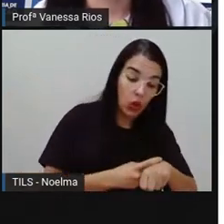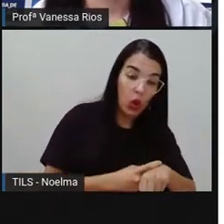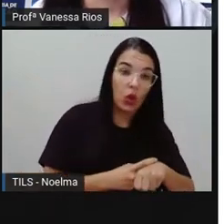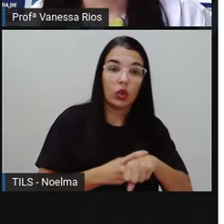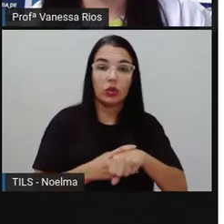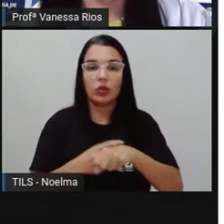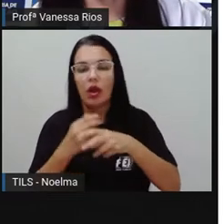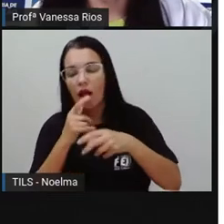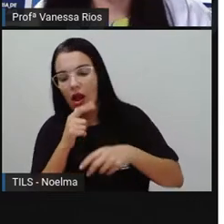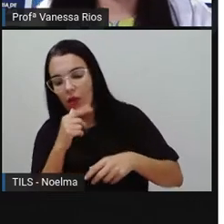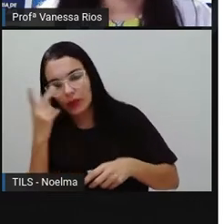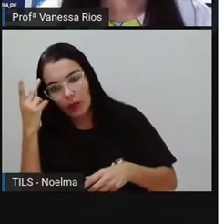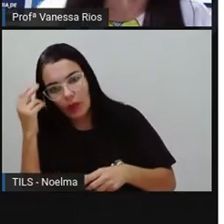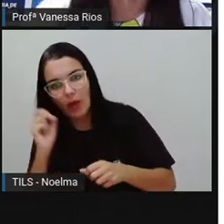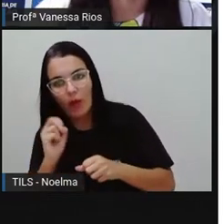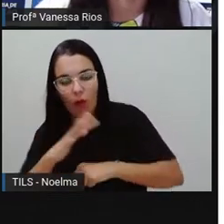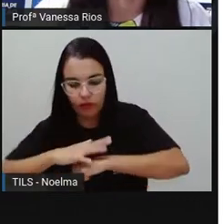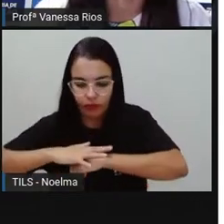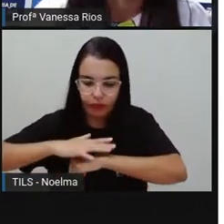ou gasoso.